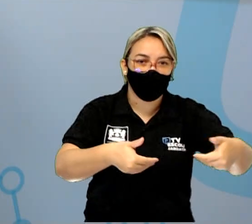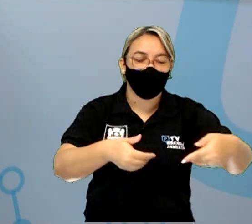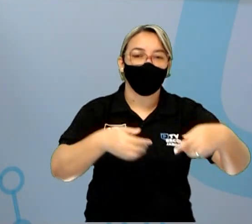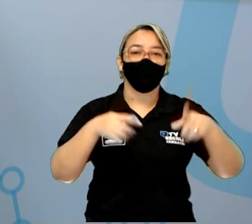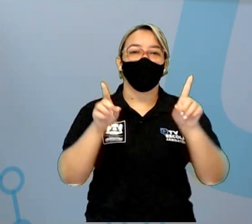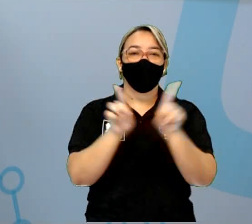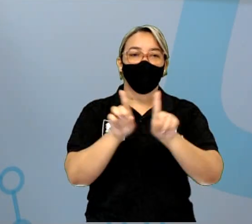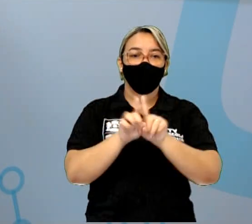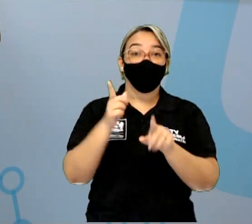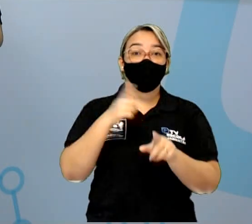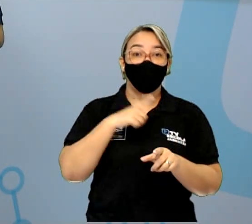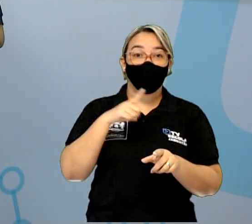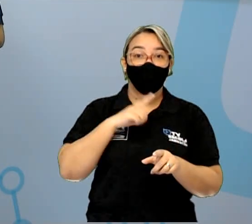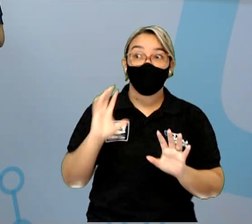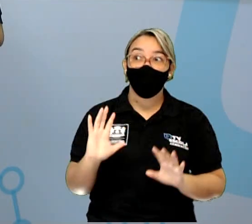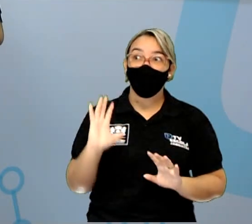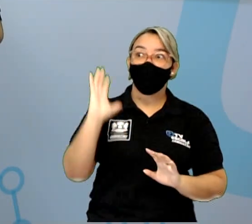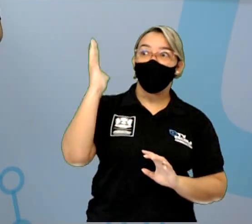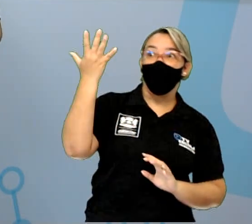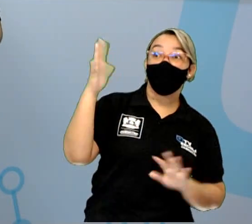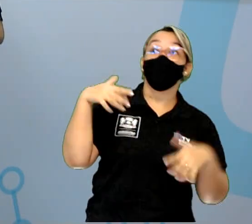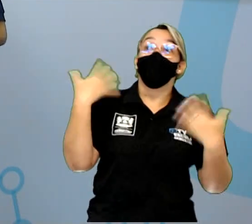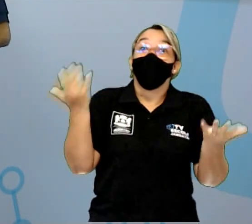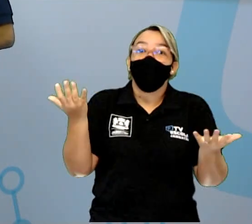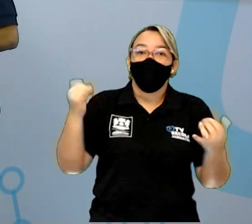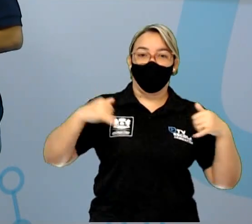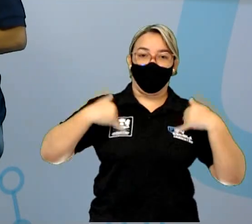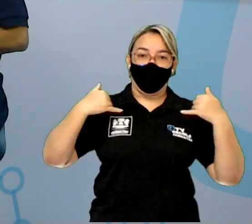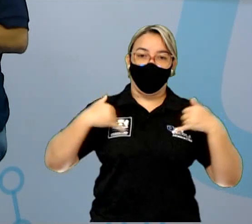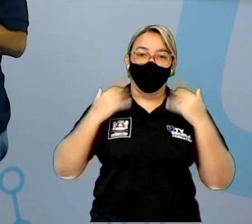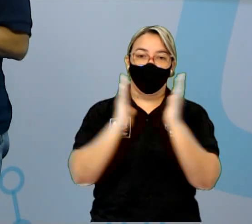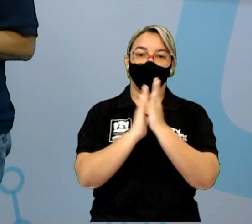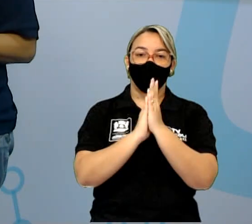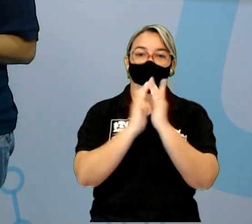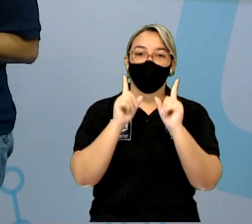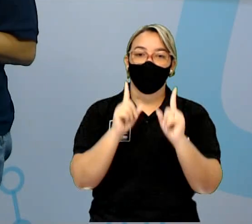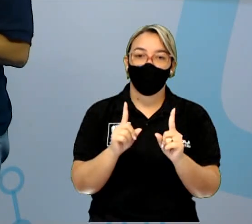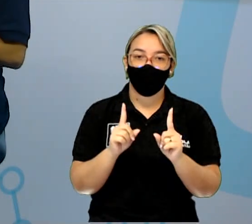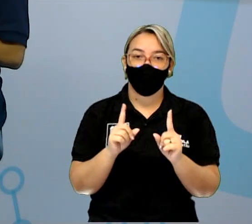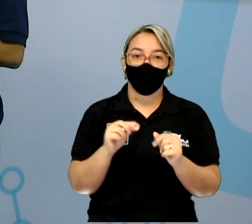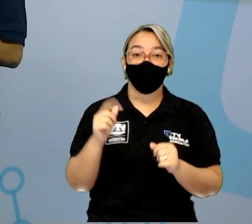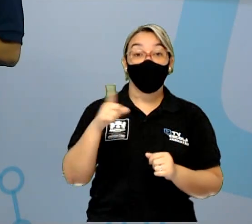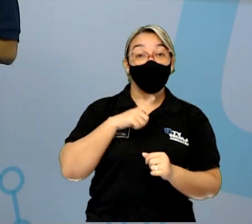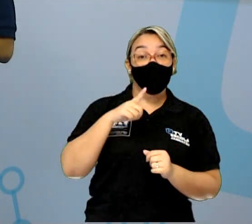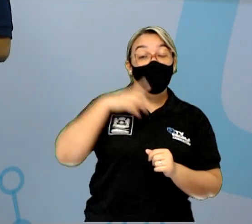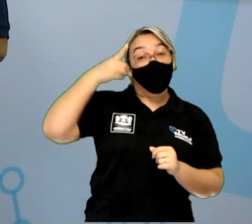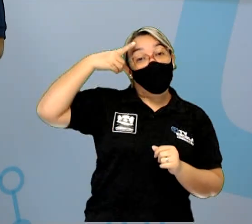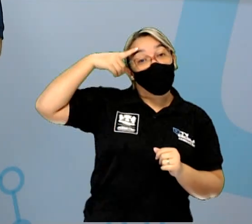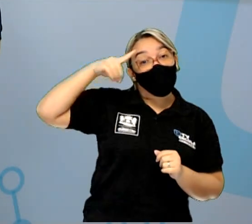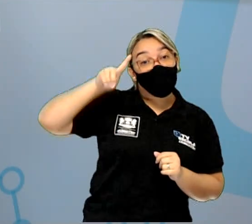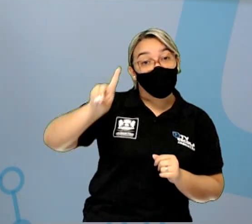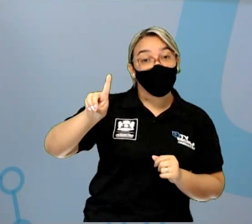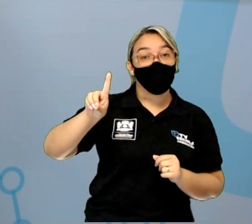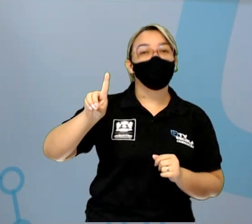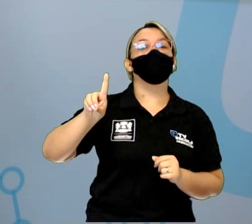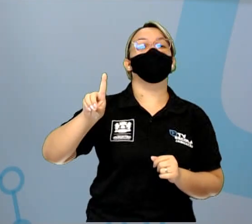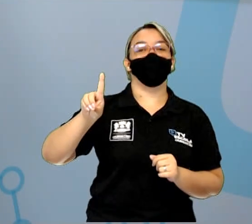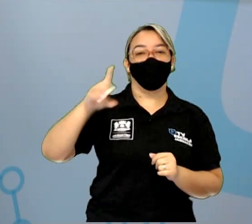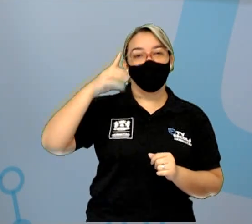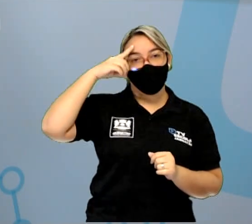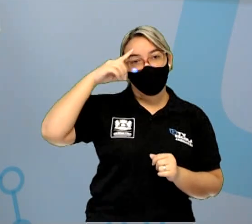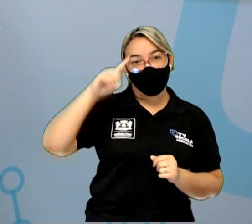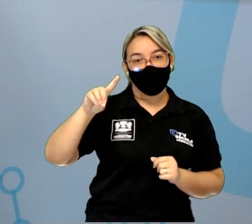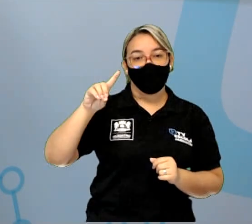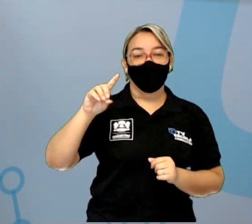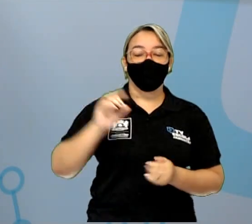aniversário. Tem a data, né? Aniversário de